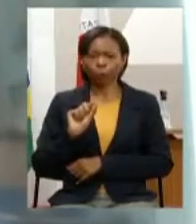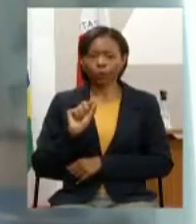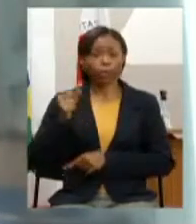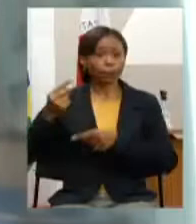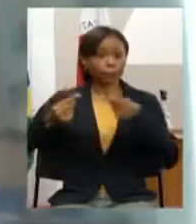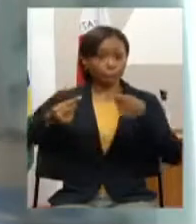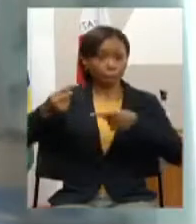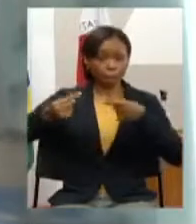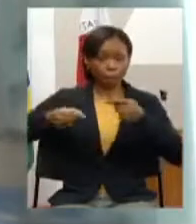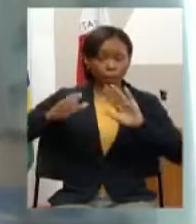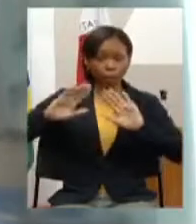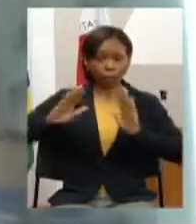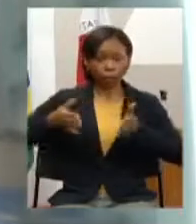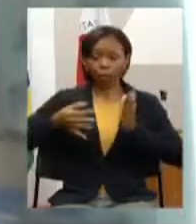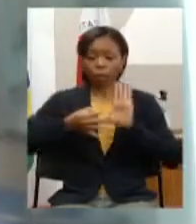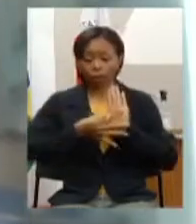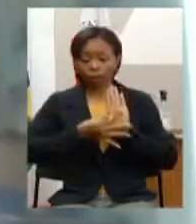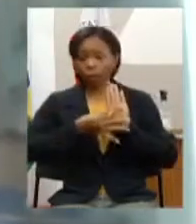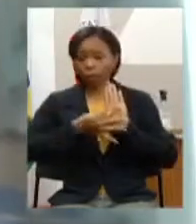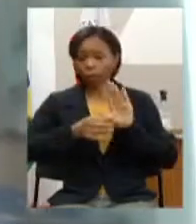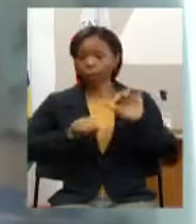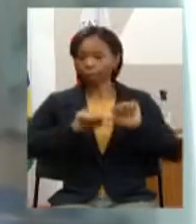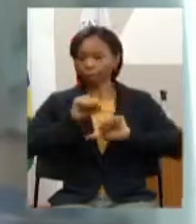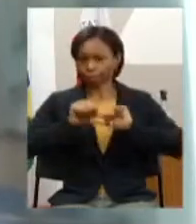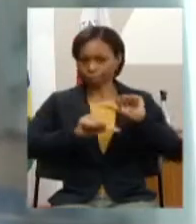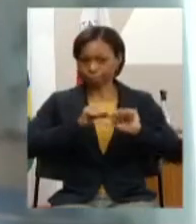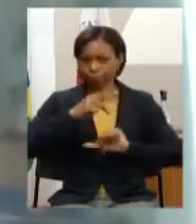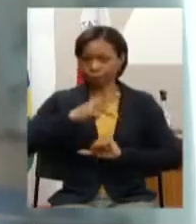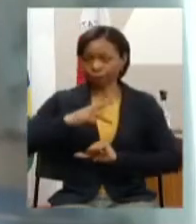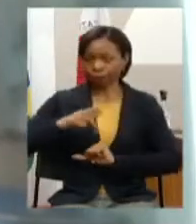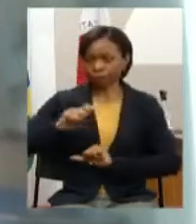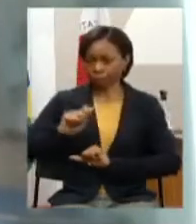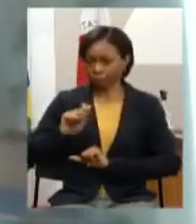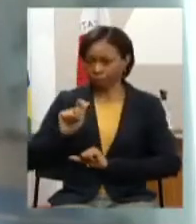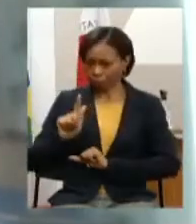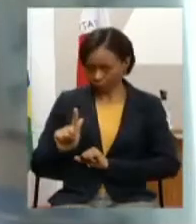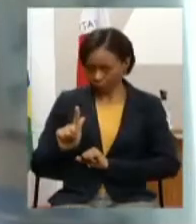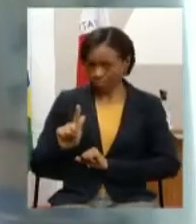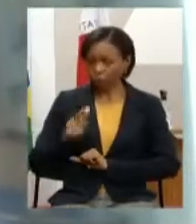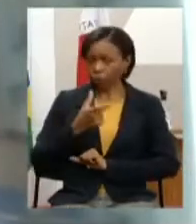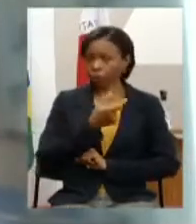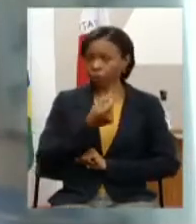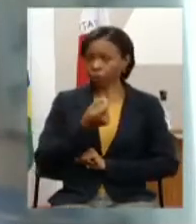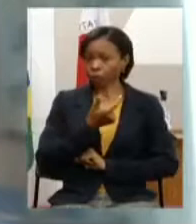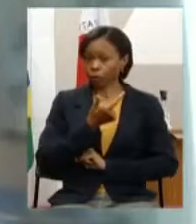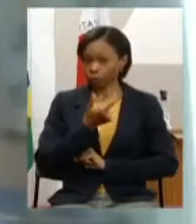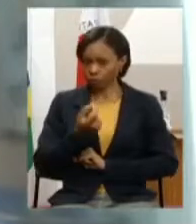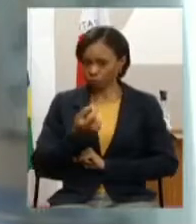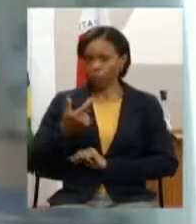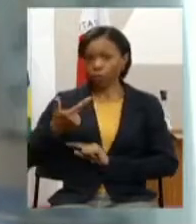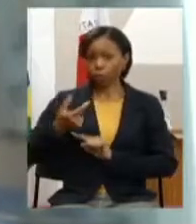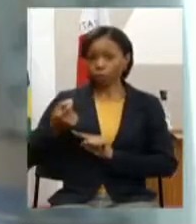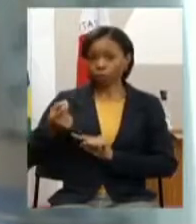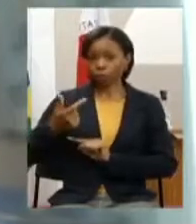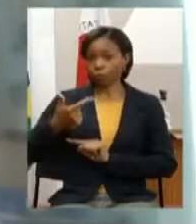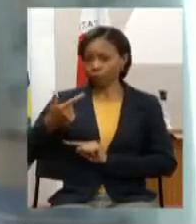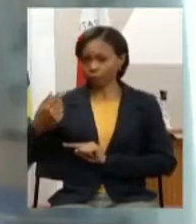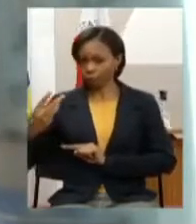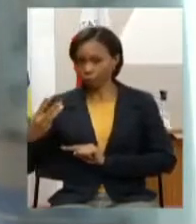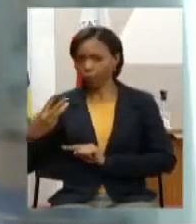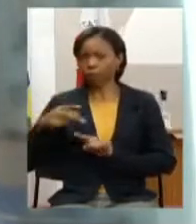foram apresentadas sugestões de alteração em PPAG 2020-2023 revisão para 2021